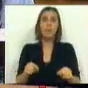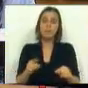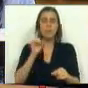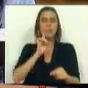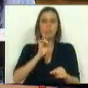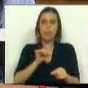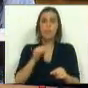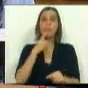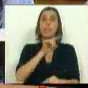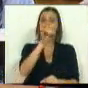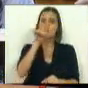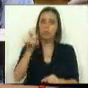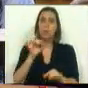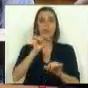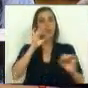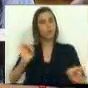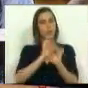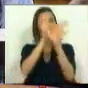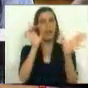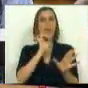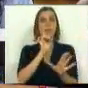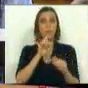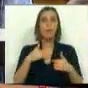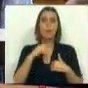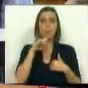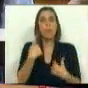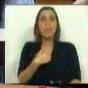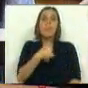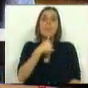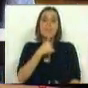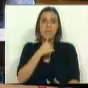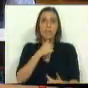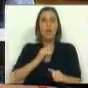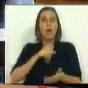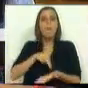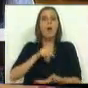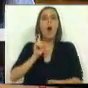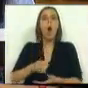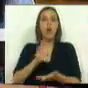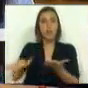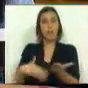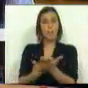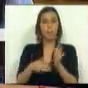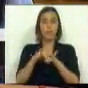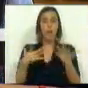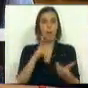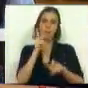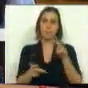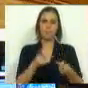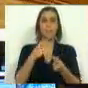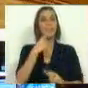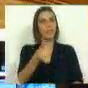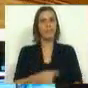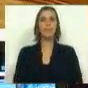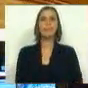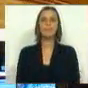essenciais estas questões e o seu esclarecimento será importante para que nós possamos decidir a nossa posição quanto à proposta de lei agora em apreço. É